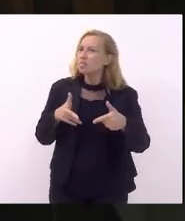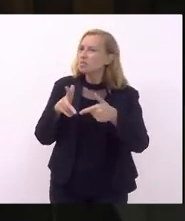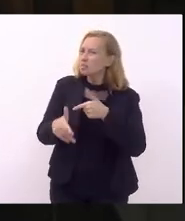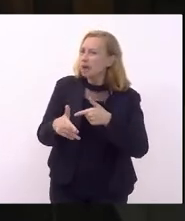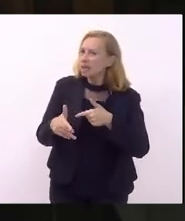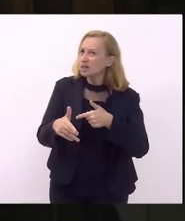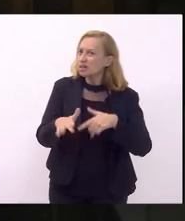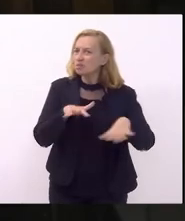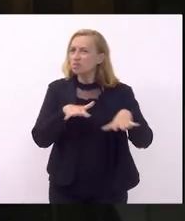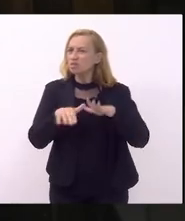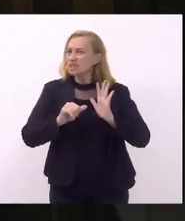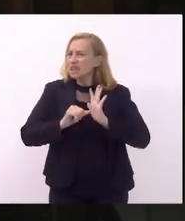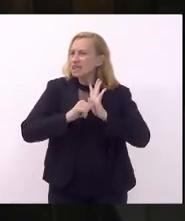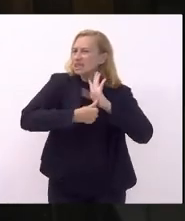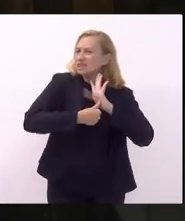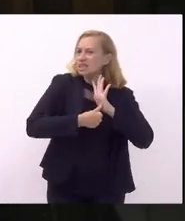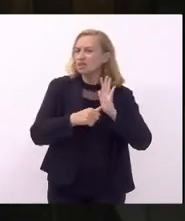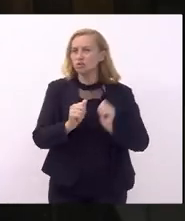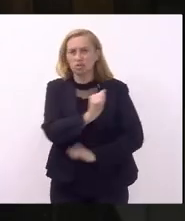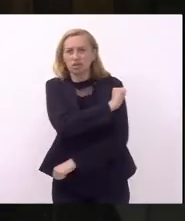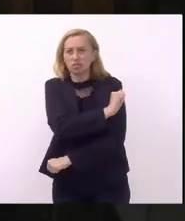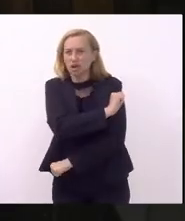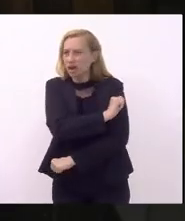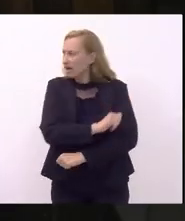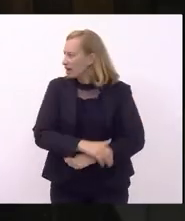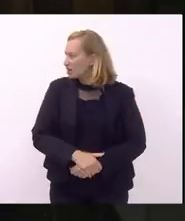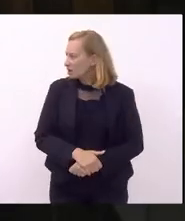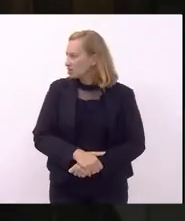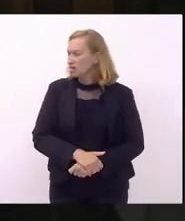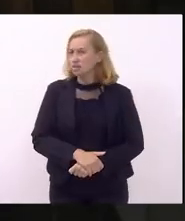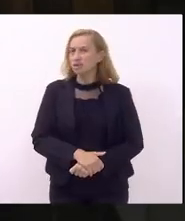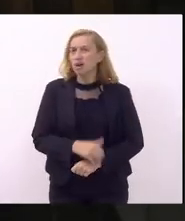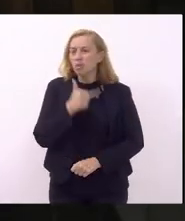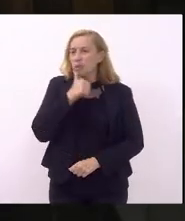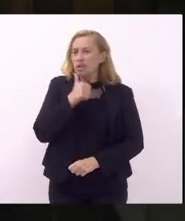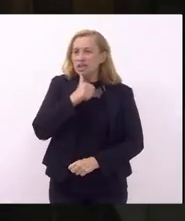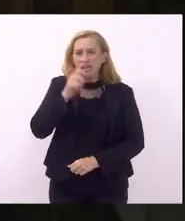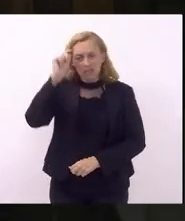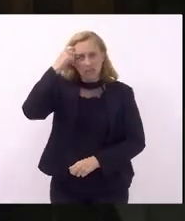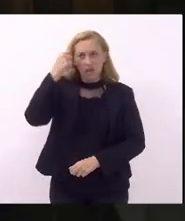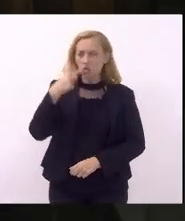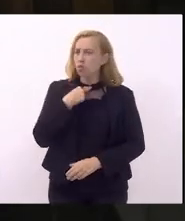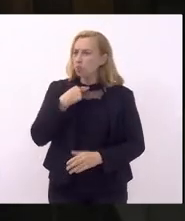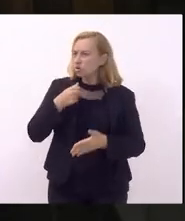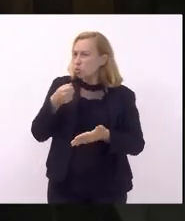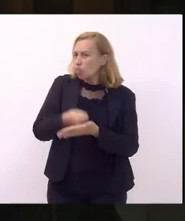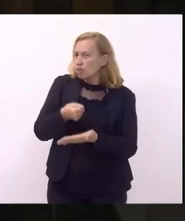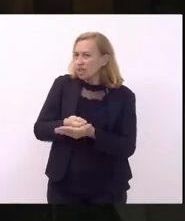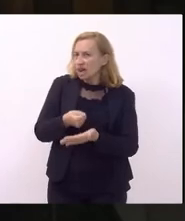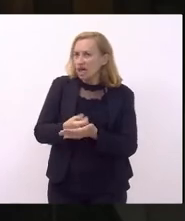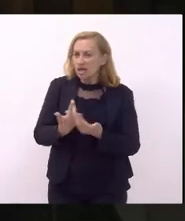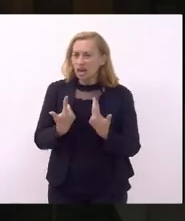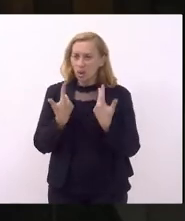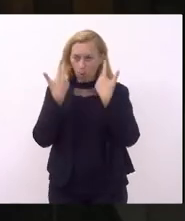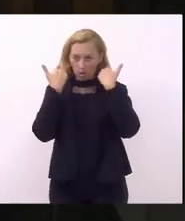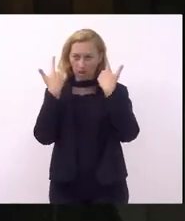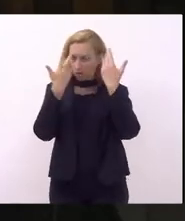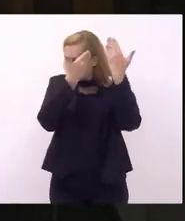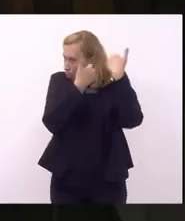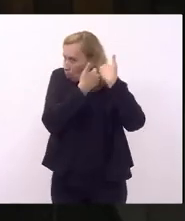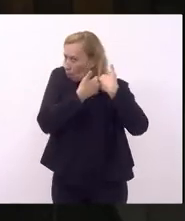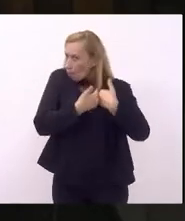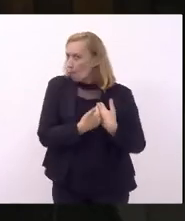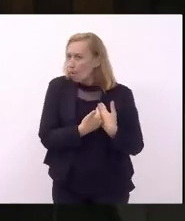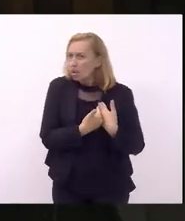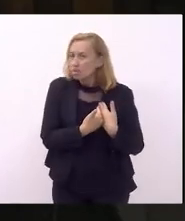manifestação da identidade dos estudantes uma menina negra não pode ser obrigada a cortar ou alisar o seu cabelo